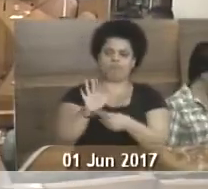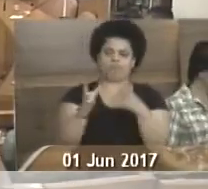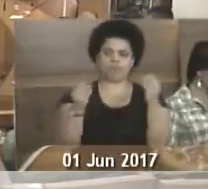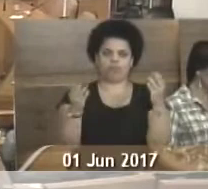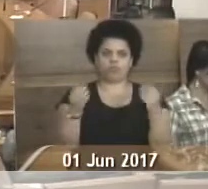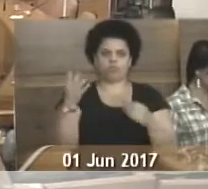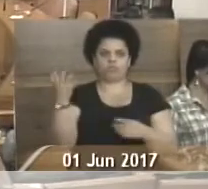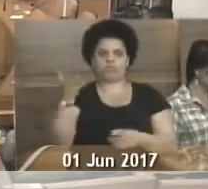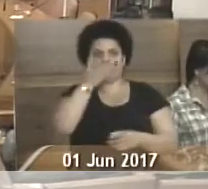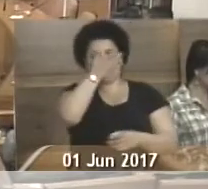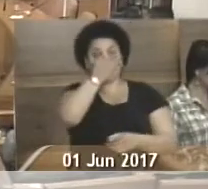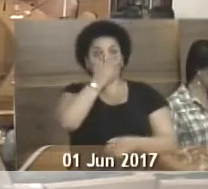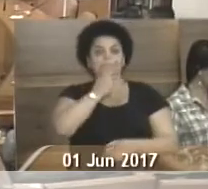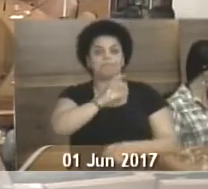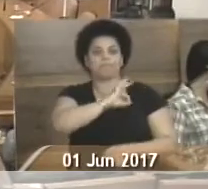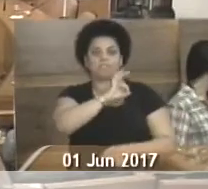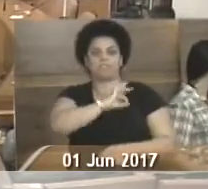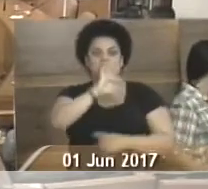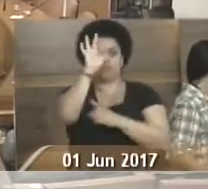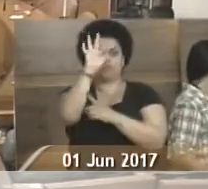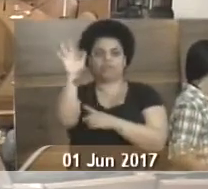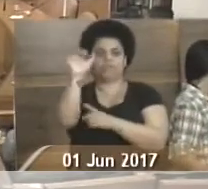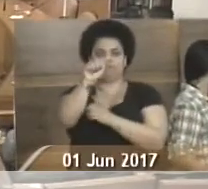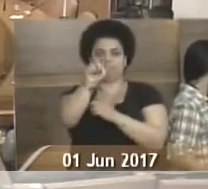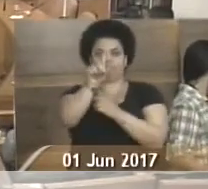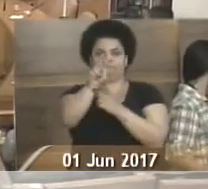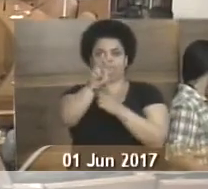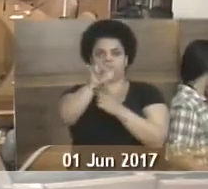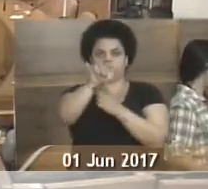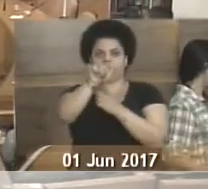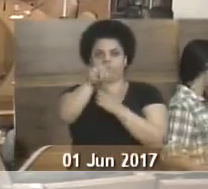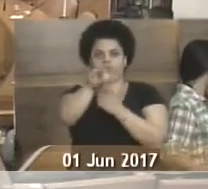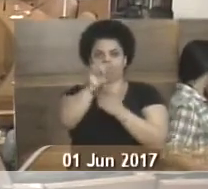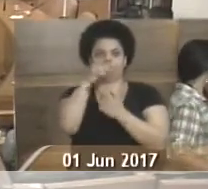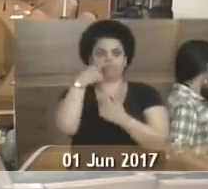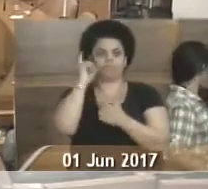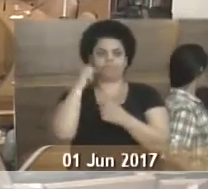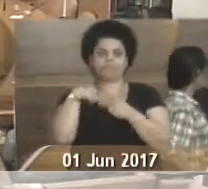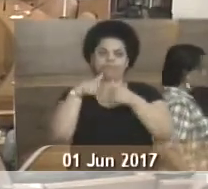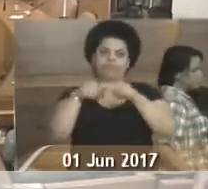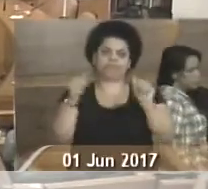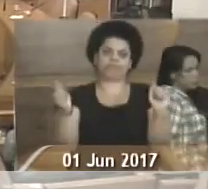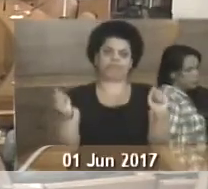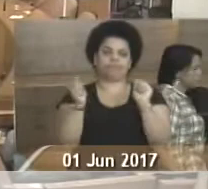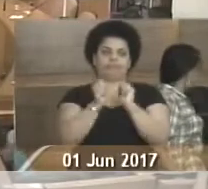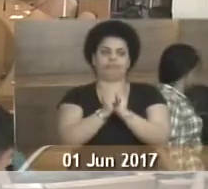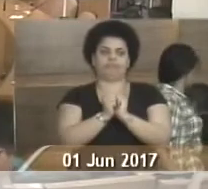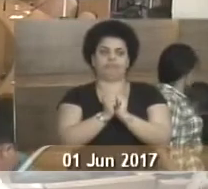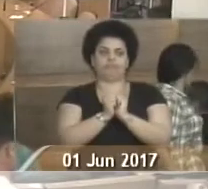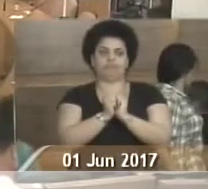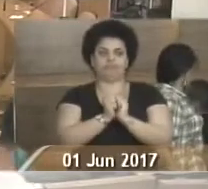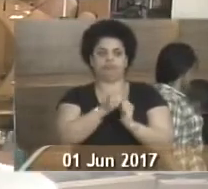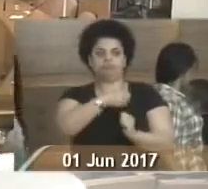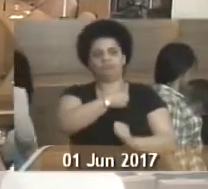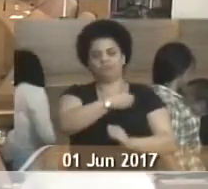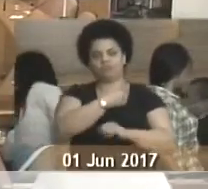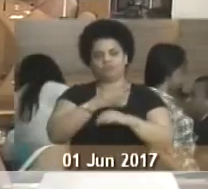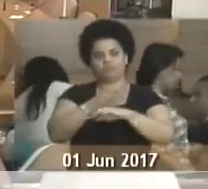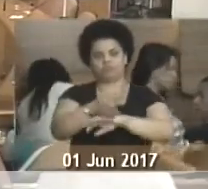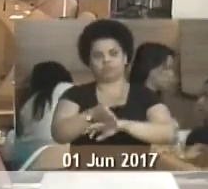doutor delegado da Polícia Federal, doutor Adriano, uma pessoa maravilhosa. Ontem mesmo eu estava participando de